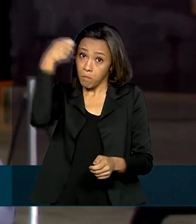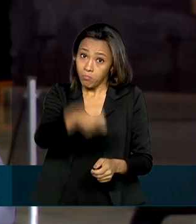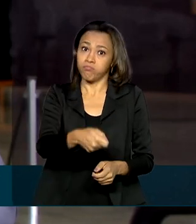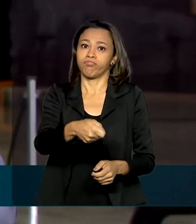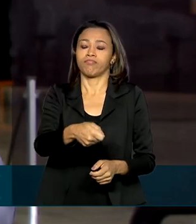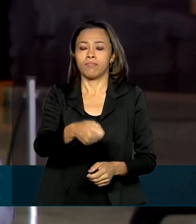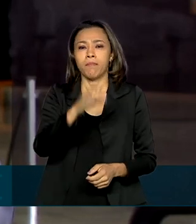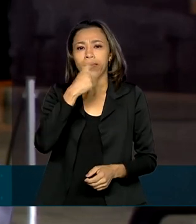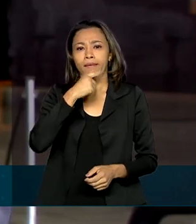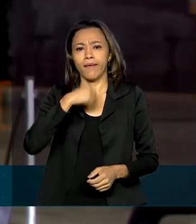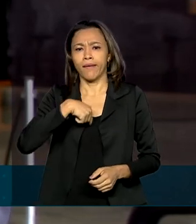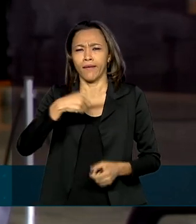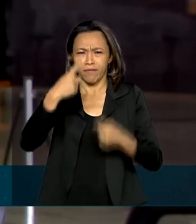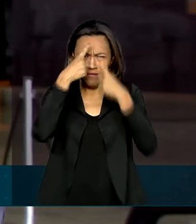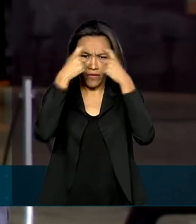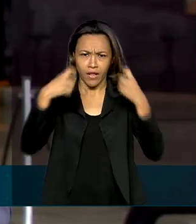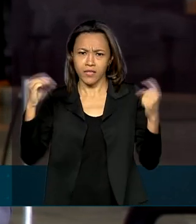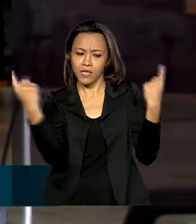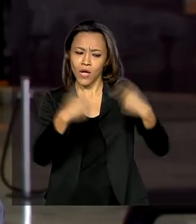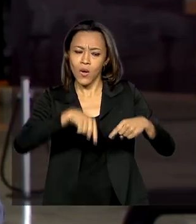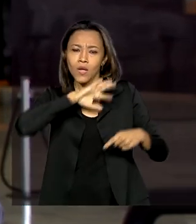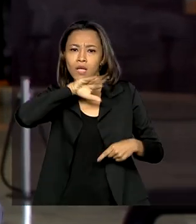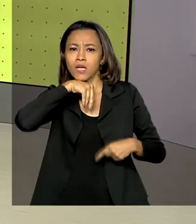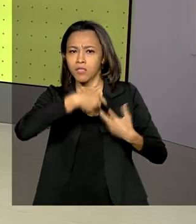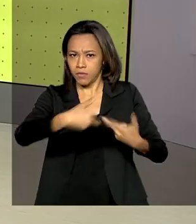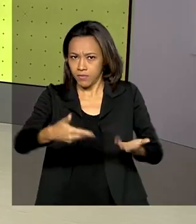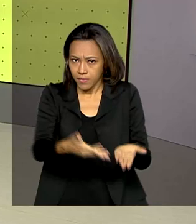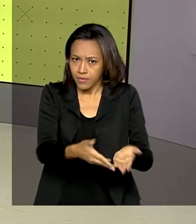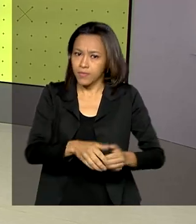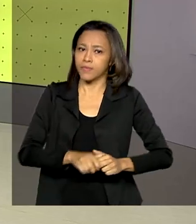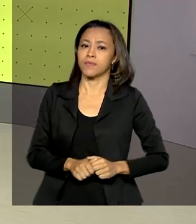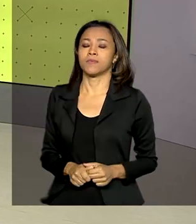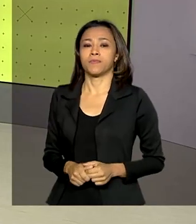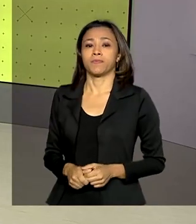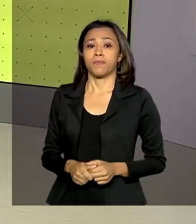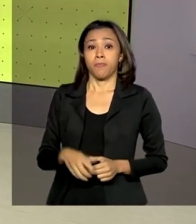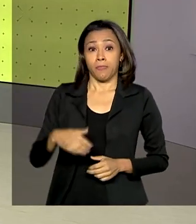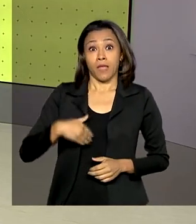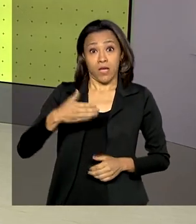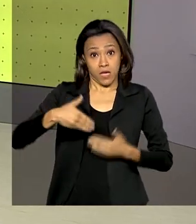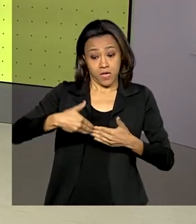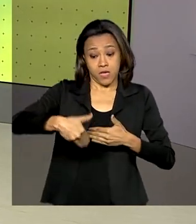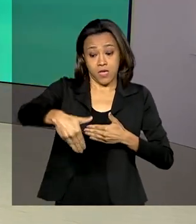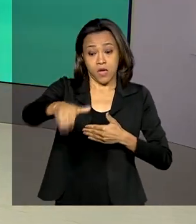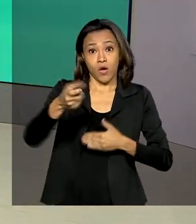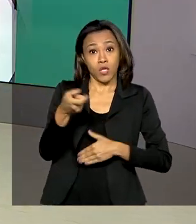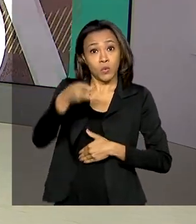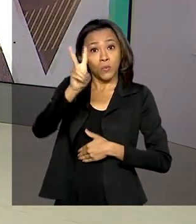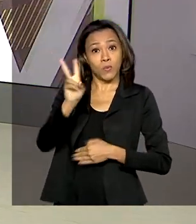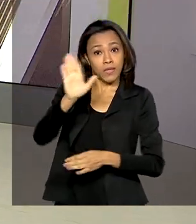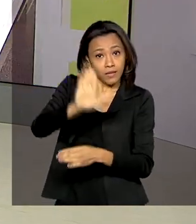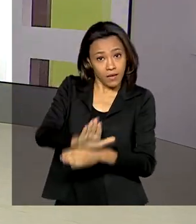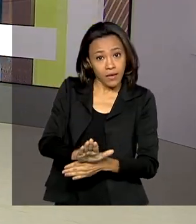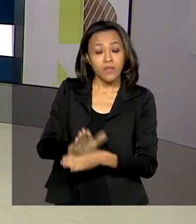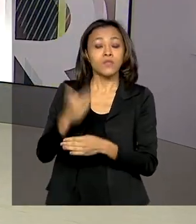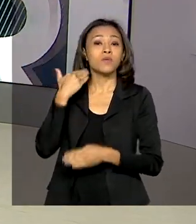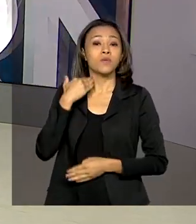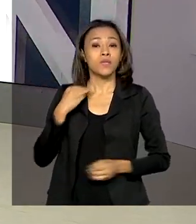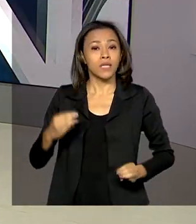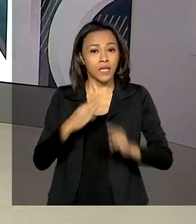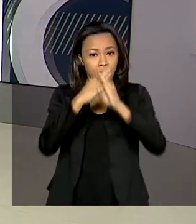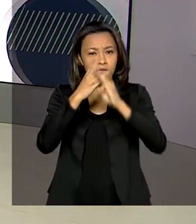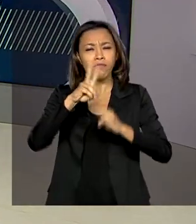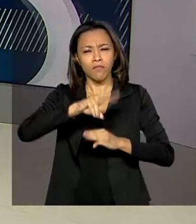animais. Glauco de Queiroz para o governo agora. E logo mais às duas da tarde, a Caixa Econômica Federal divulga as